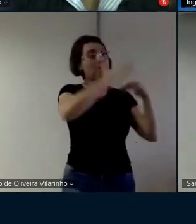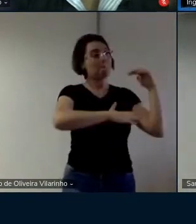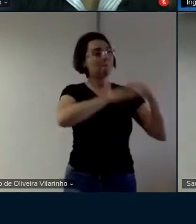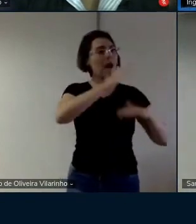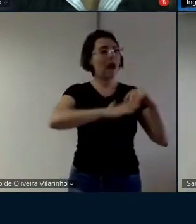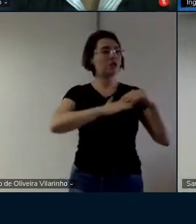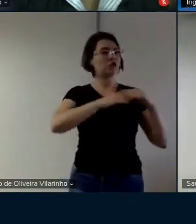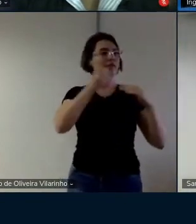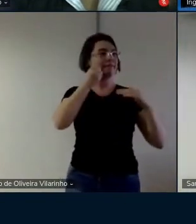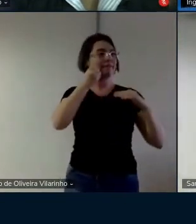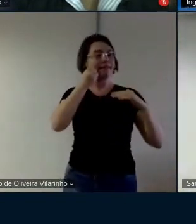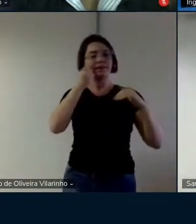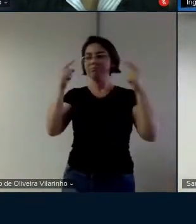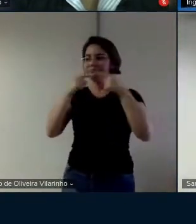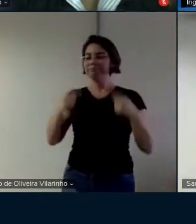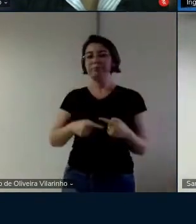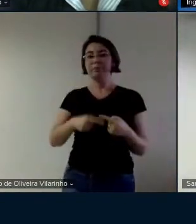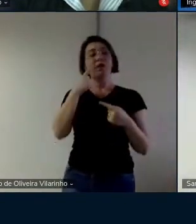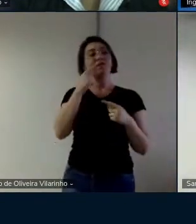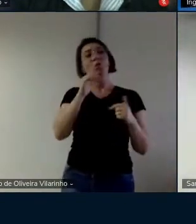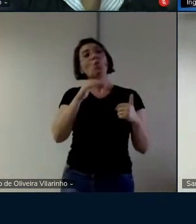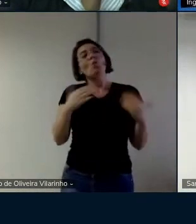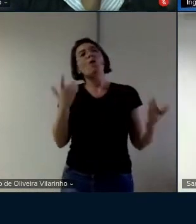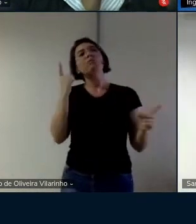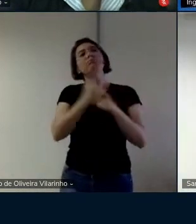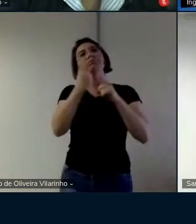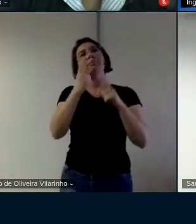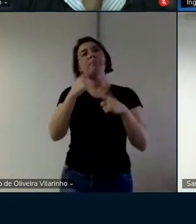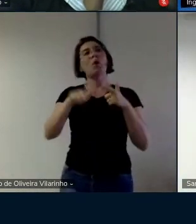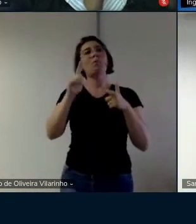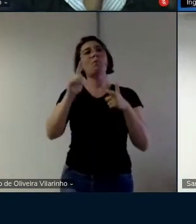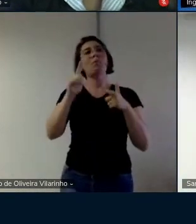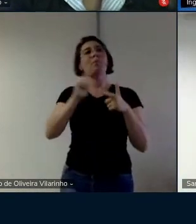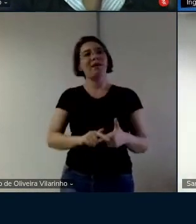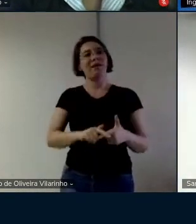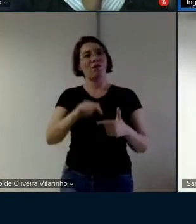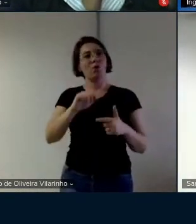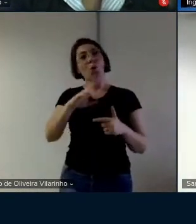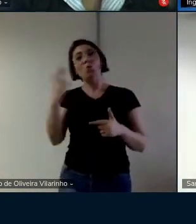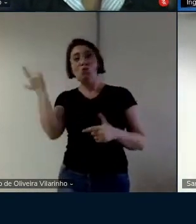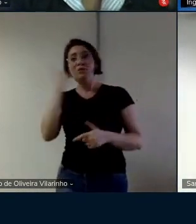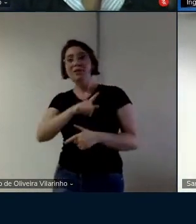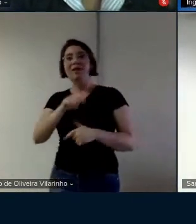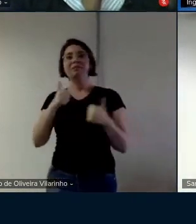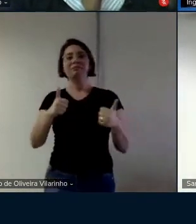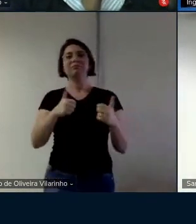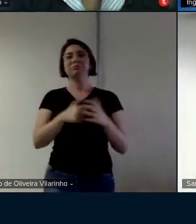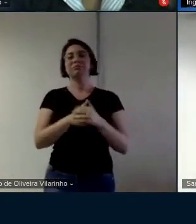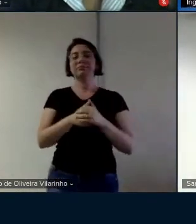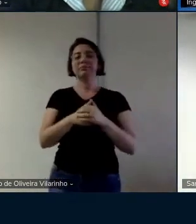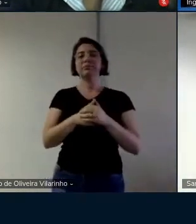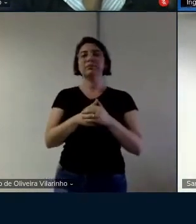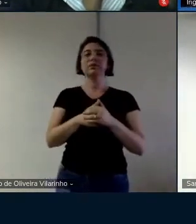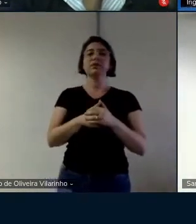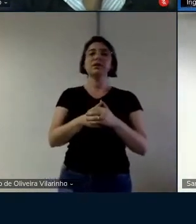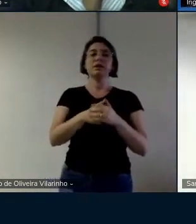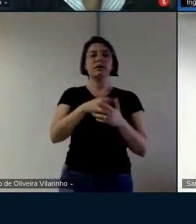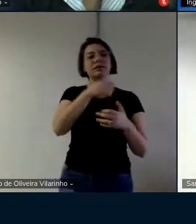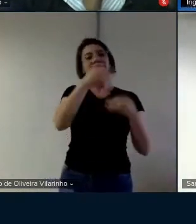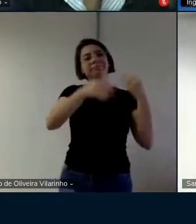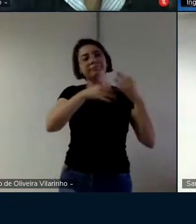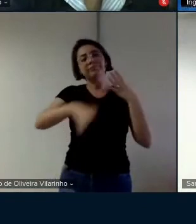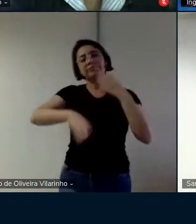resolver essa questão né então acho que isso é muito bom eu fiz algumas observações no texto